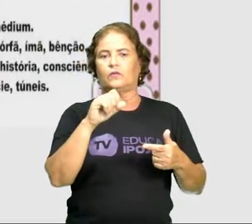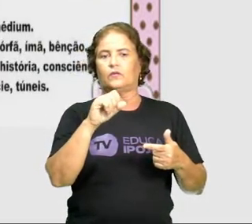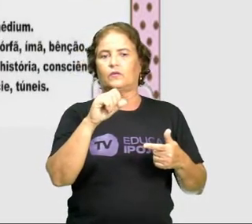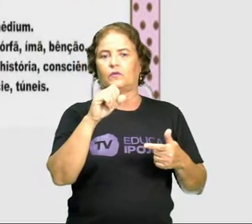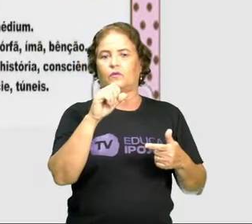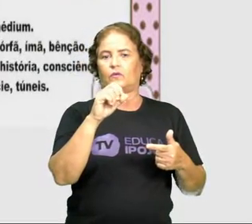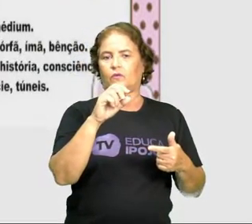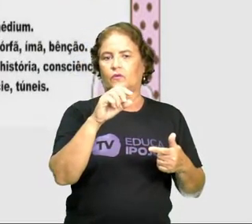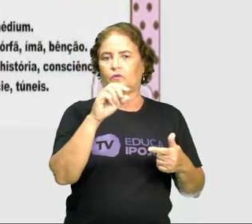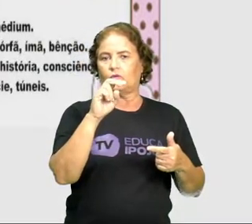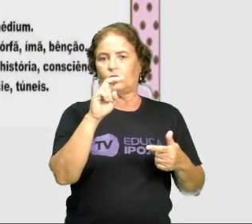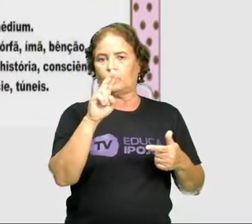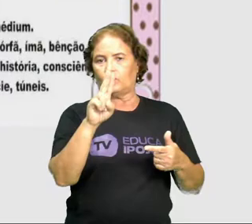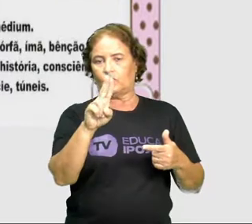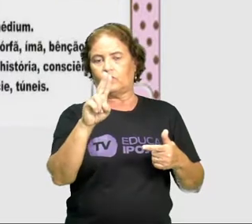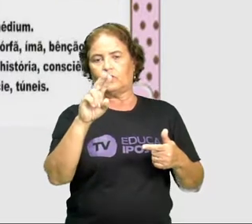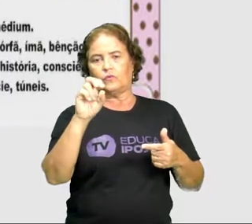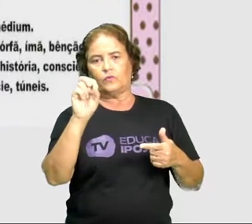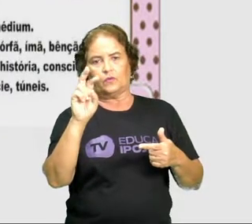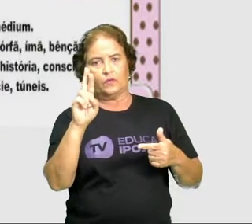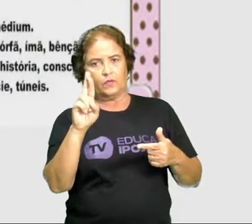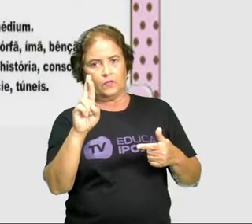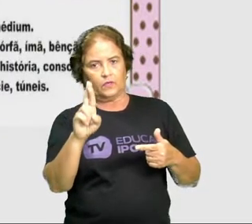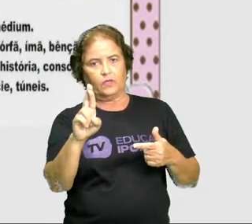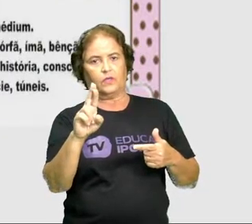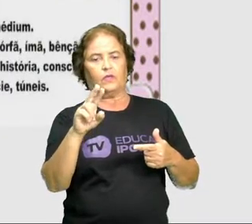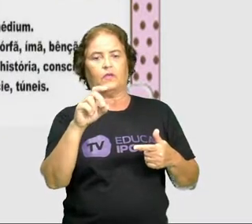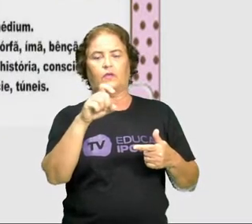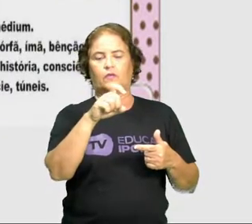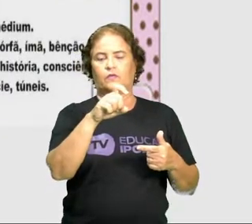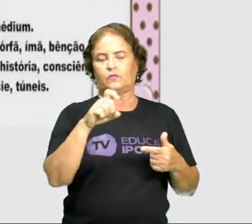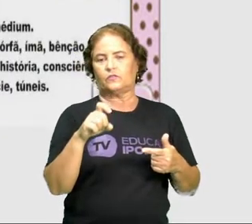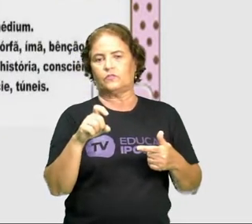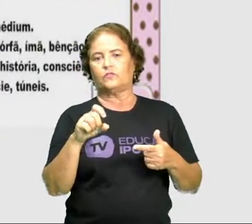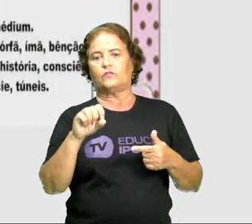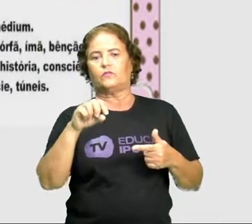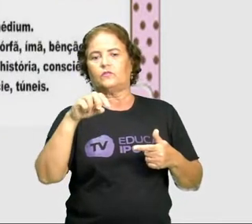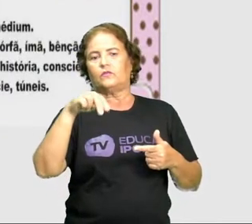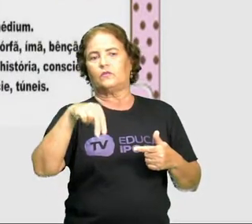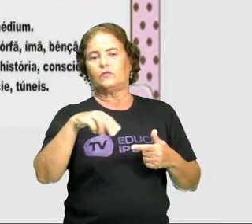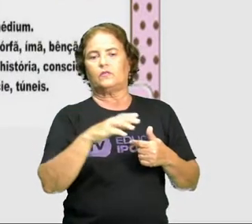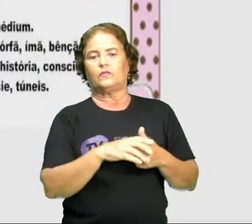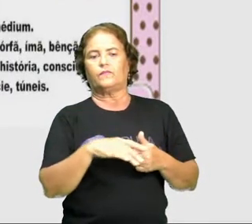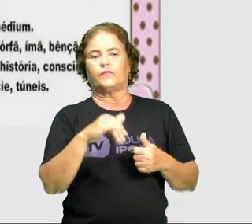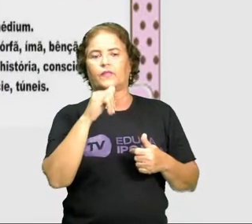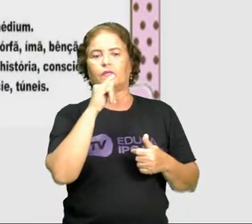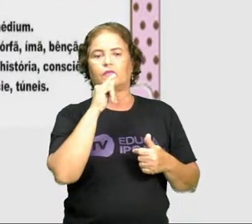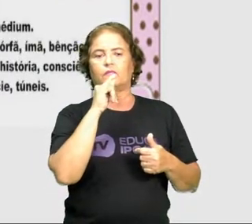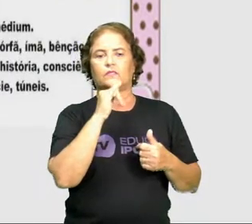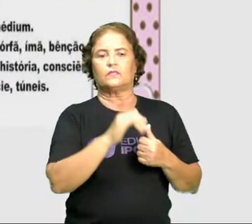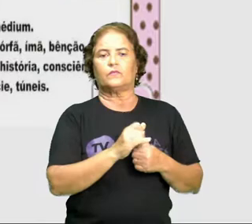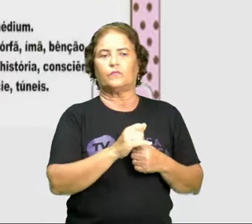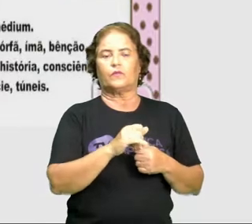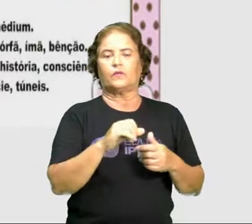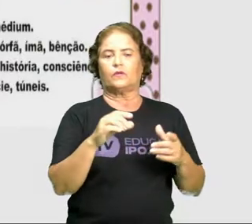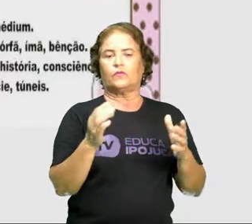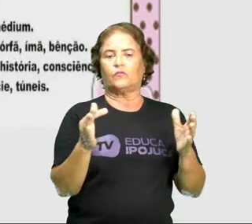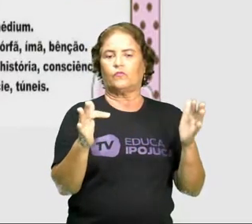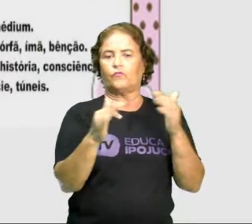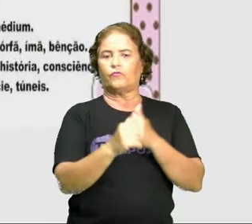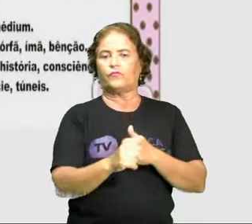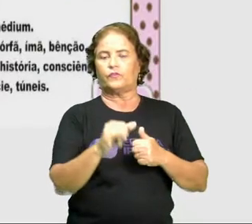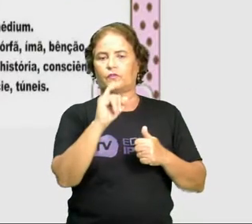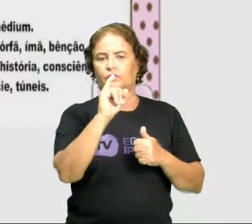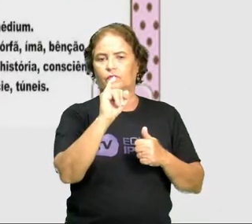r, em x, em n. E aqui a gente tem algumas palavras. Por exemplo, terminada em i ou is.